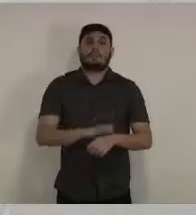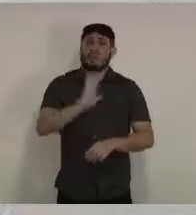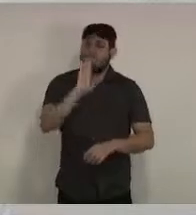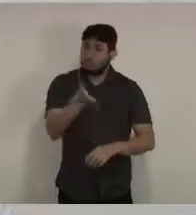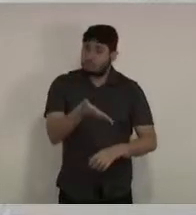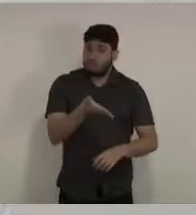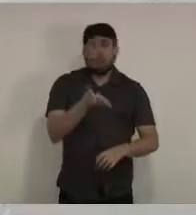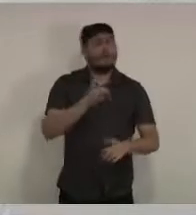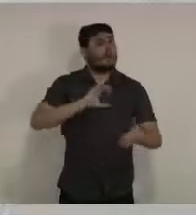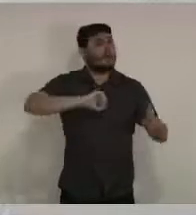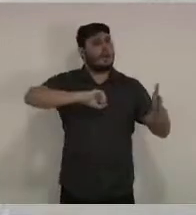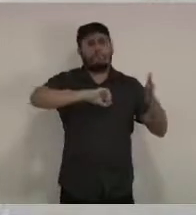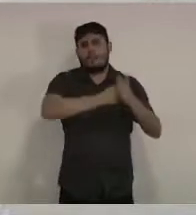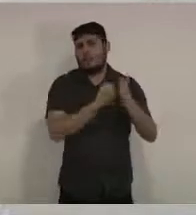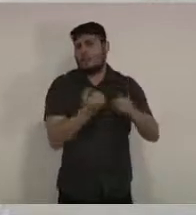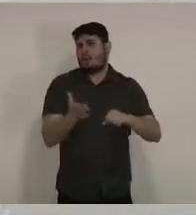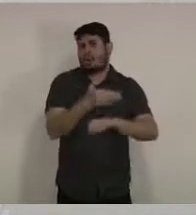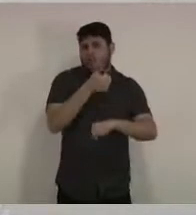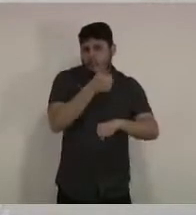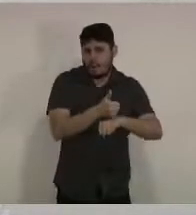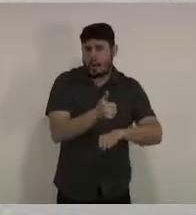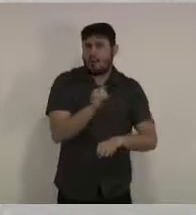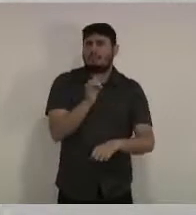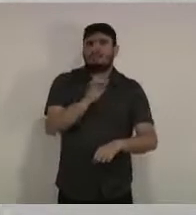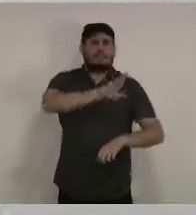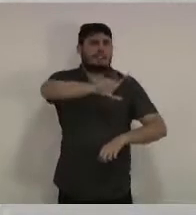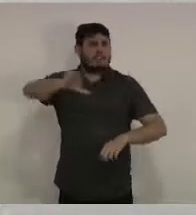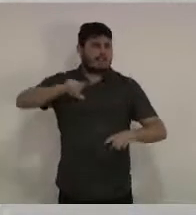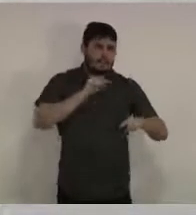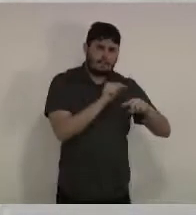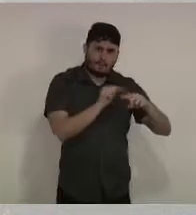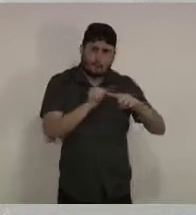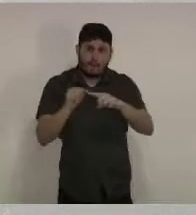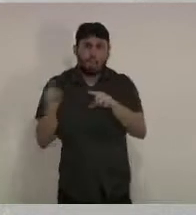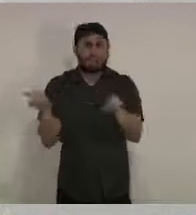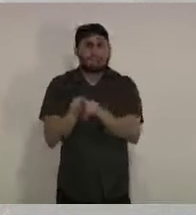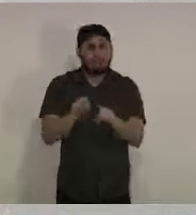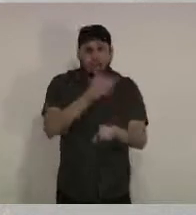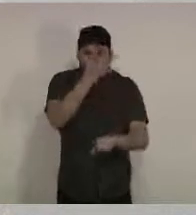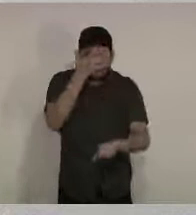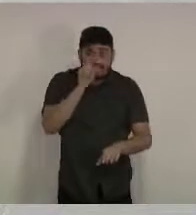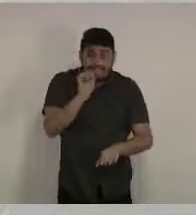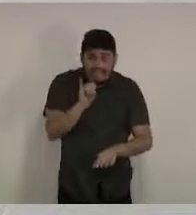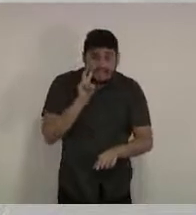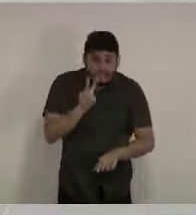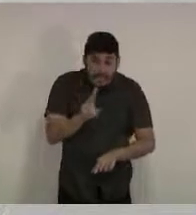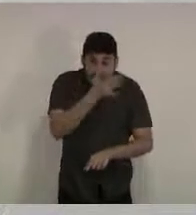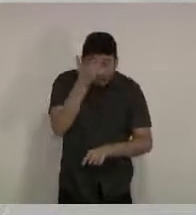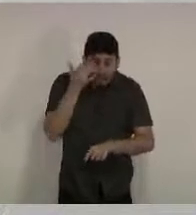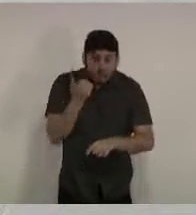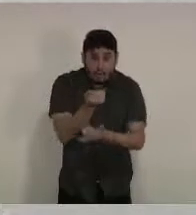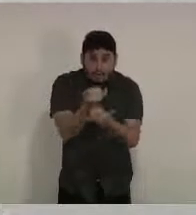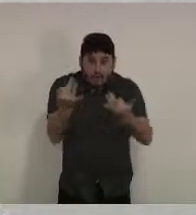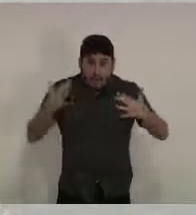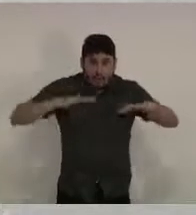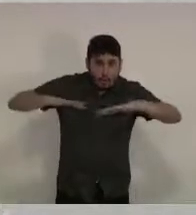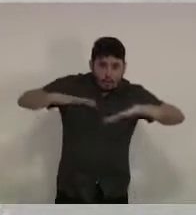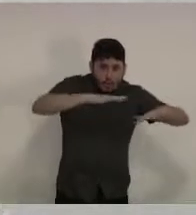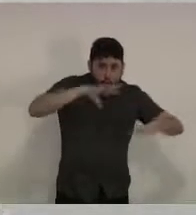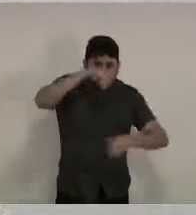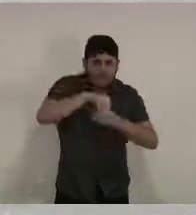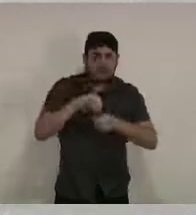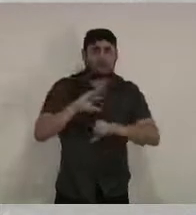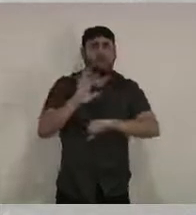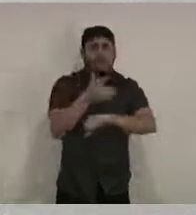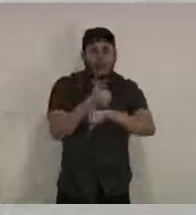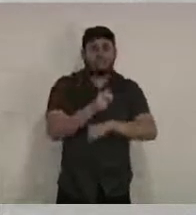Tupi, Chico, Porto e Nova Caruaru e aquelas que apresentam maior movimentação de pessoas, nós também iremos fechar. Nós ampliaríamos a fiscalização e medidas